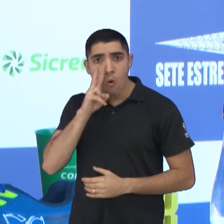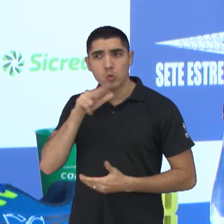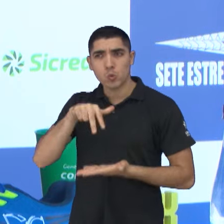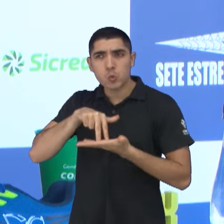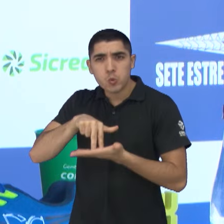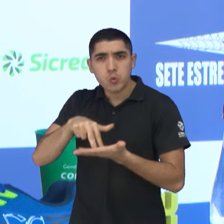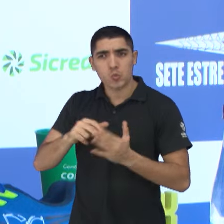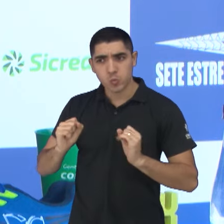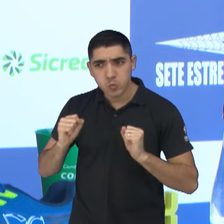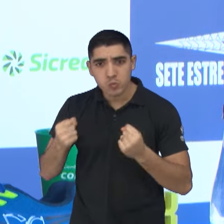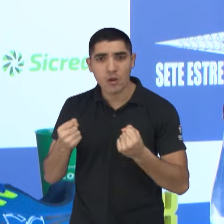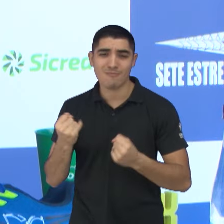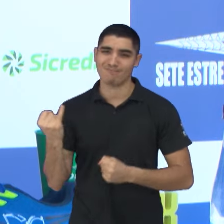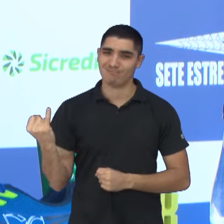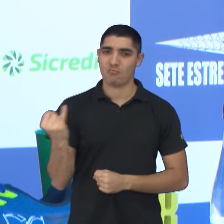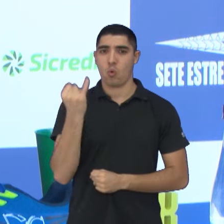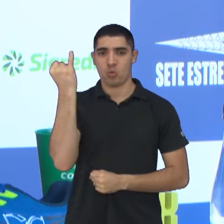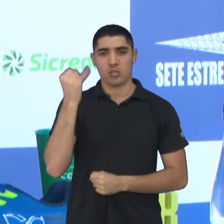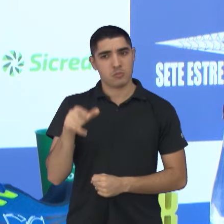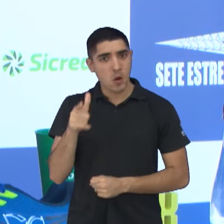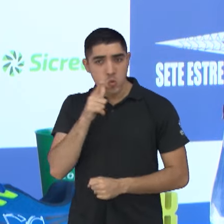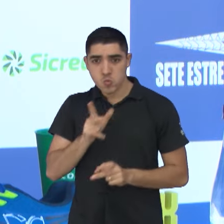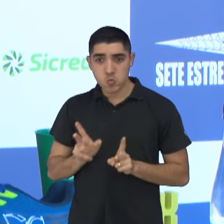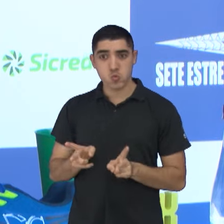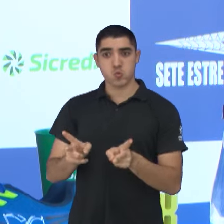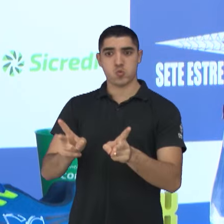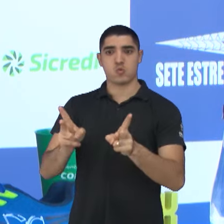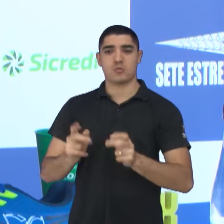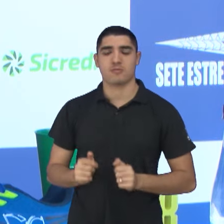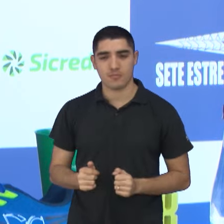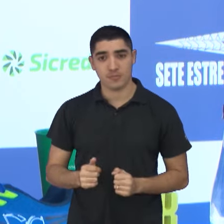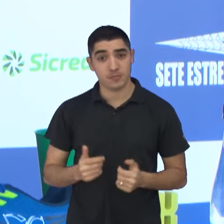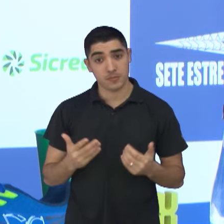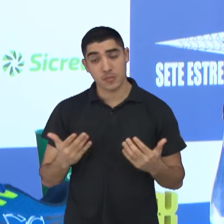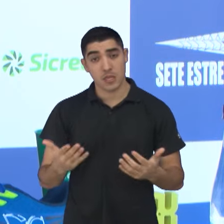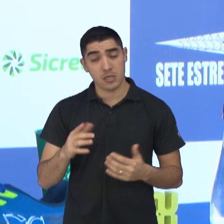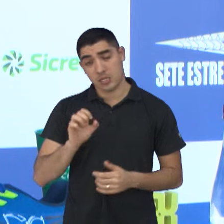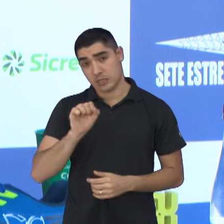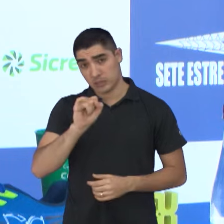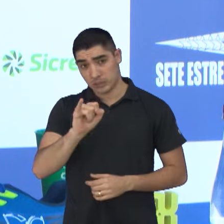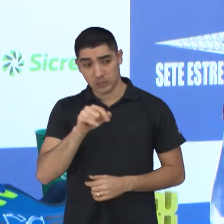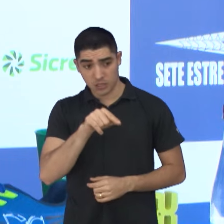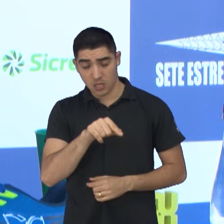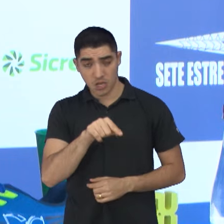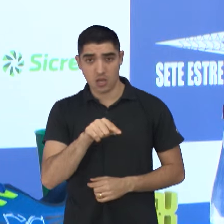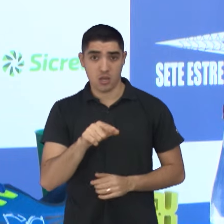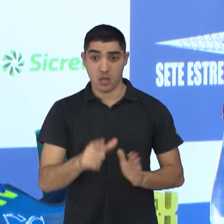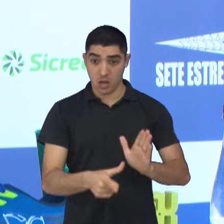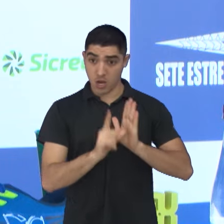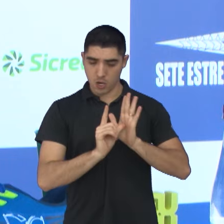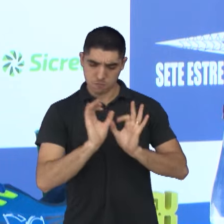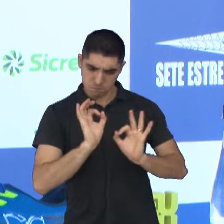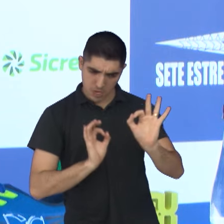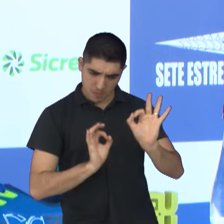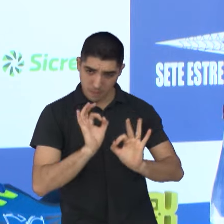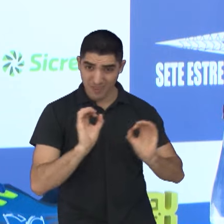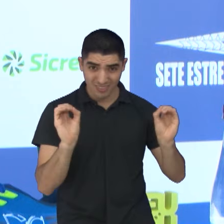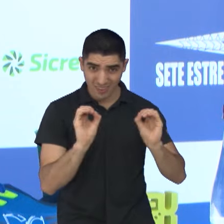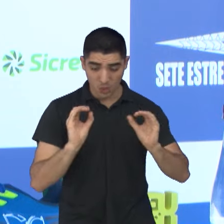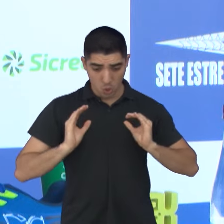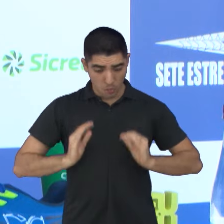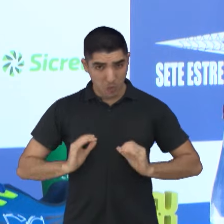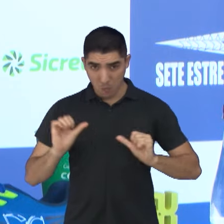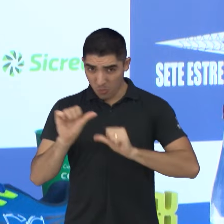se faz necessário para tudo isso acontecer. Mas se não houver uma preparação para isso, se não houver uma mudança de